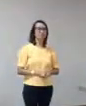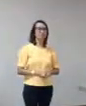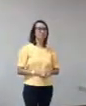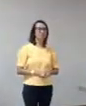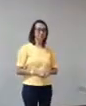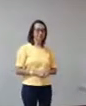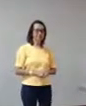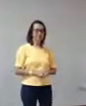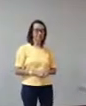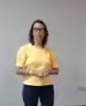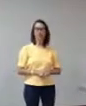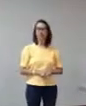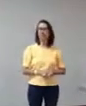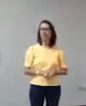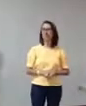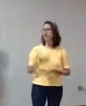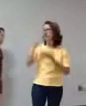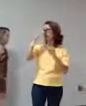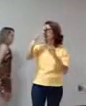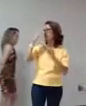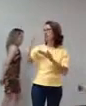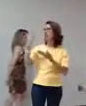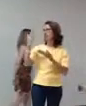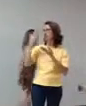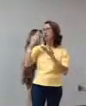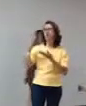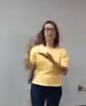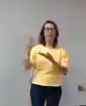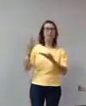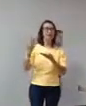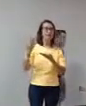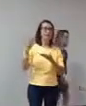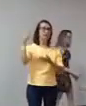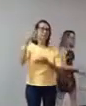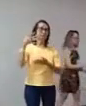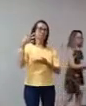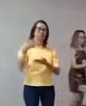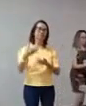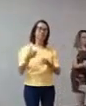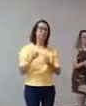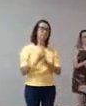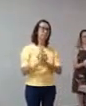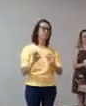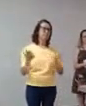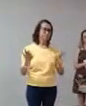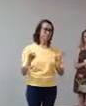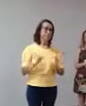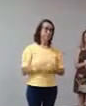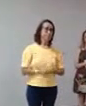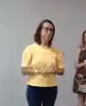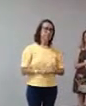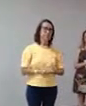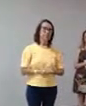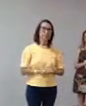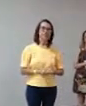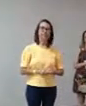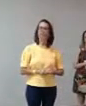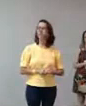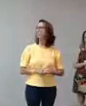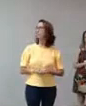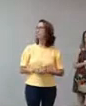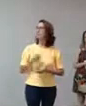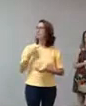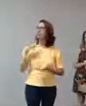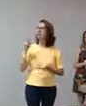Oi, Carmen, muito obrigado por compartilhar isso com a gente e foi um encontro, depois eu tenho